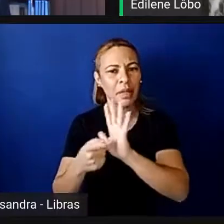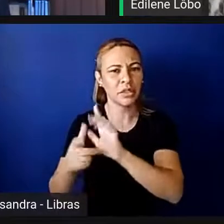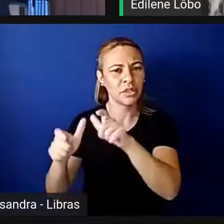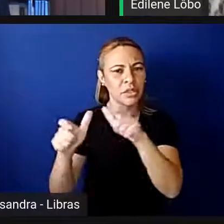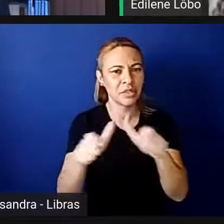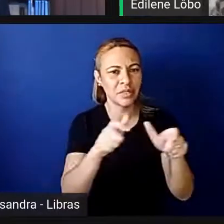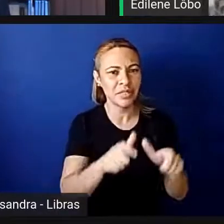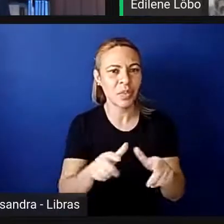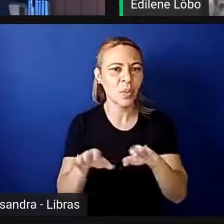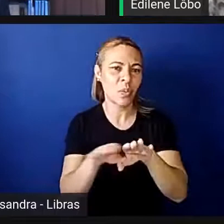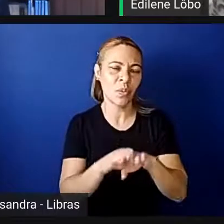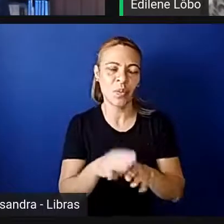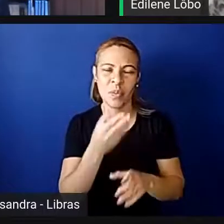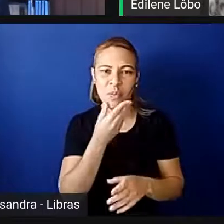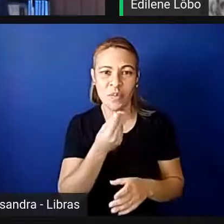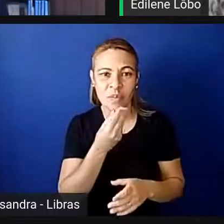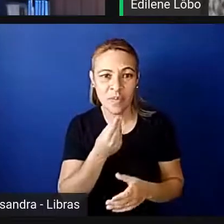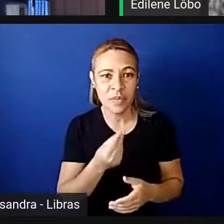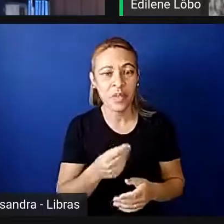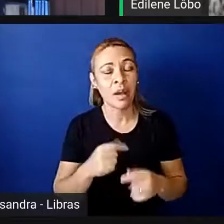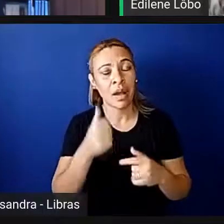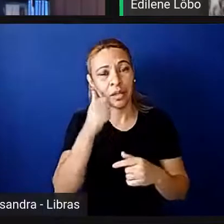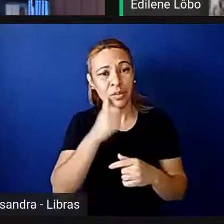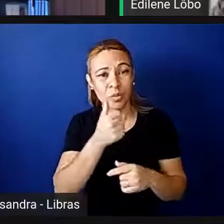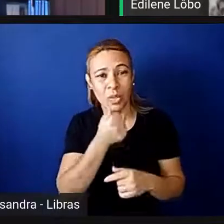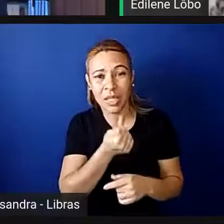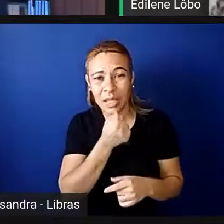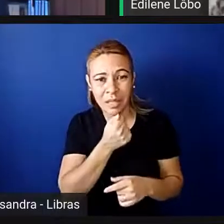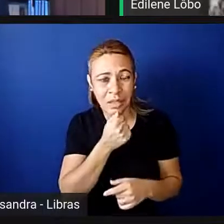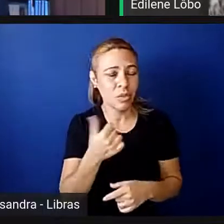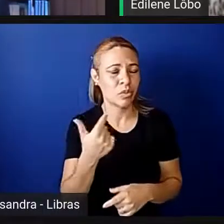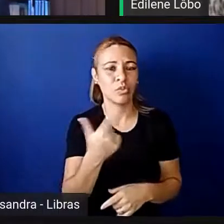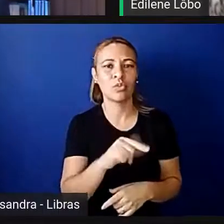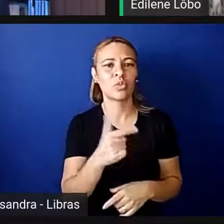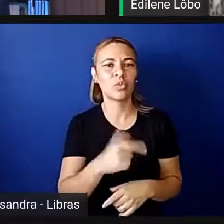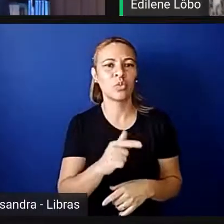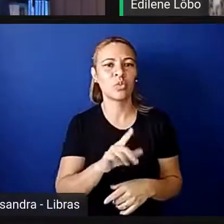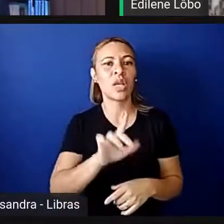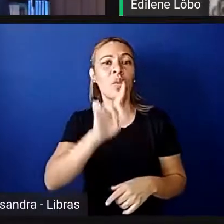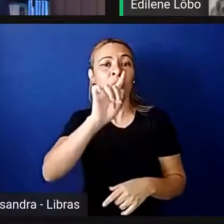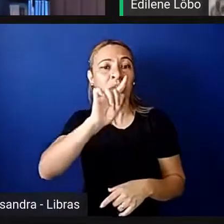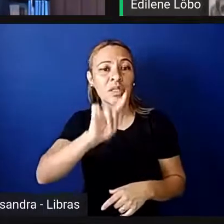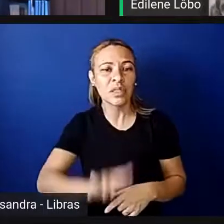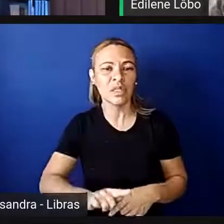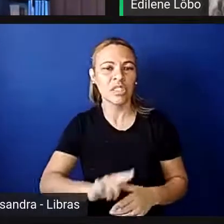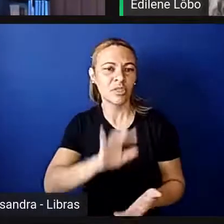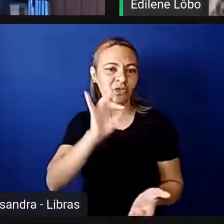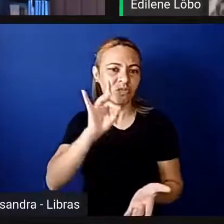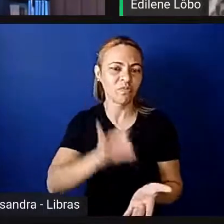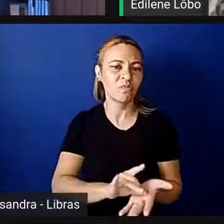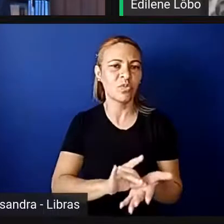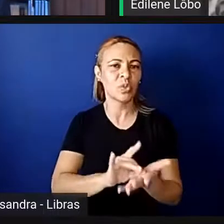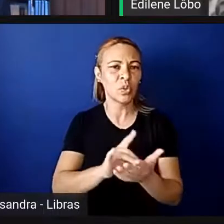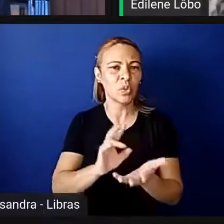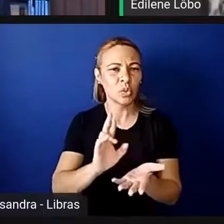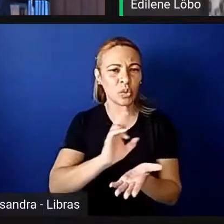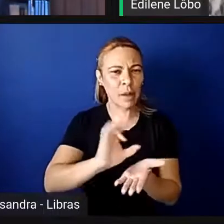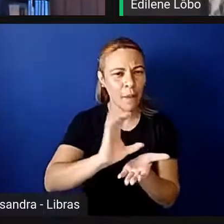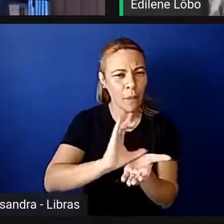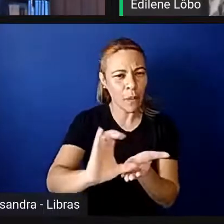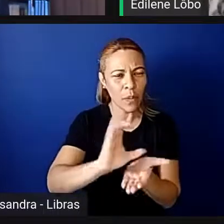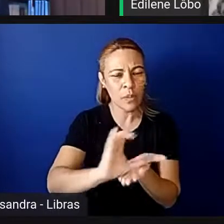que os homens. As mulheres portanto ainda não têm a gestão efetiva dos recursos públicos